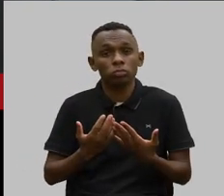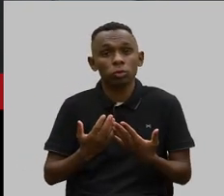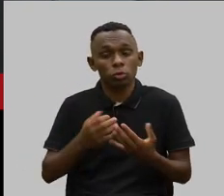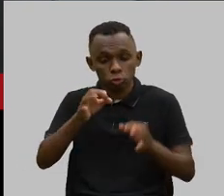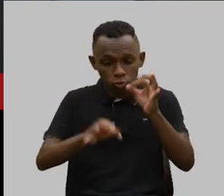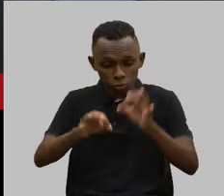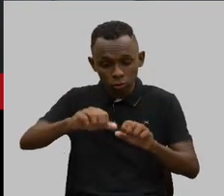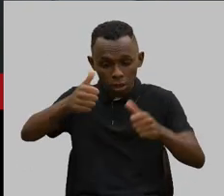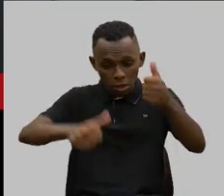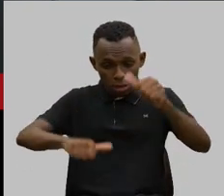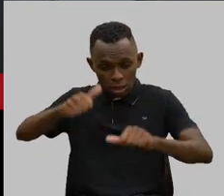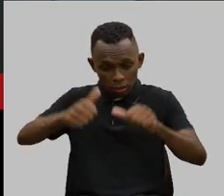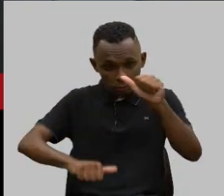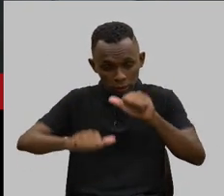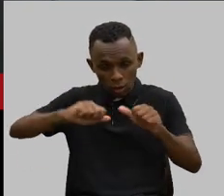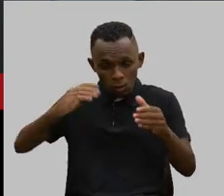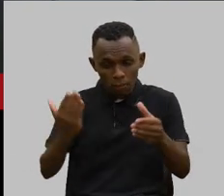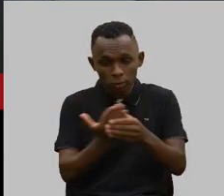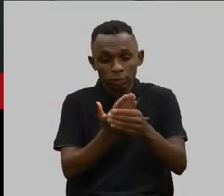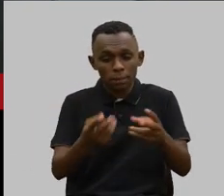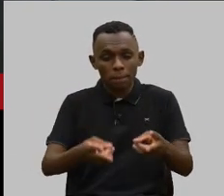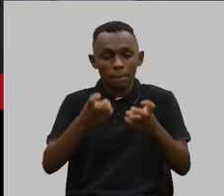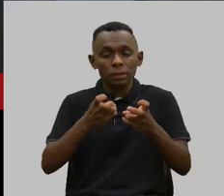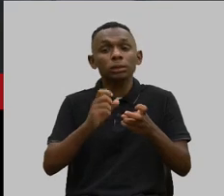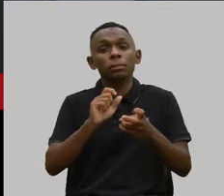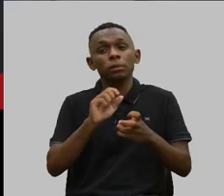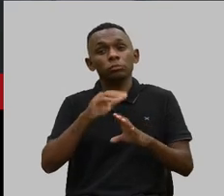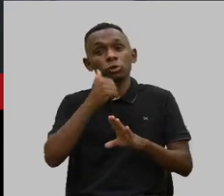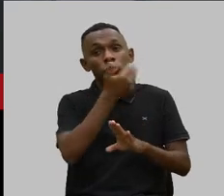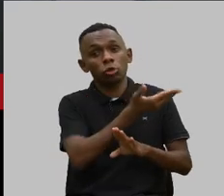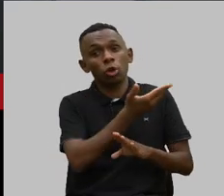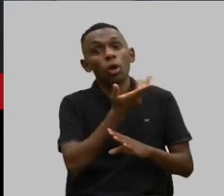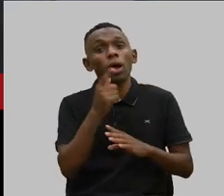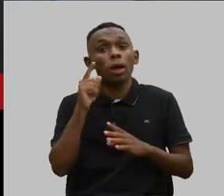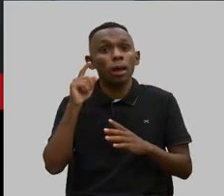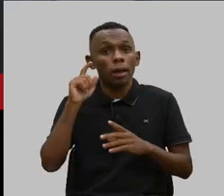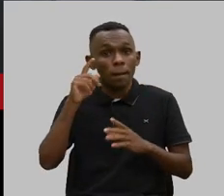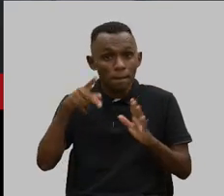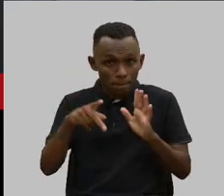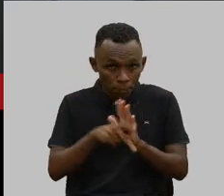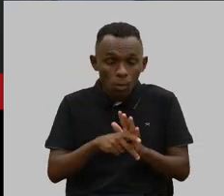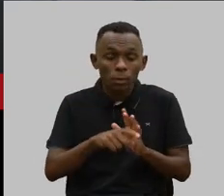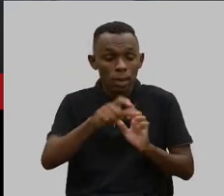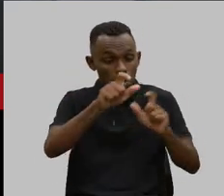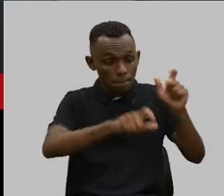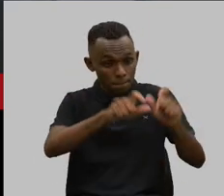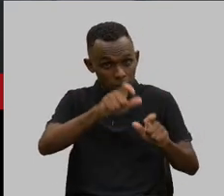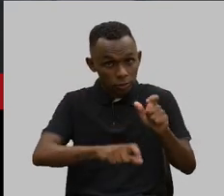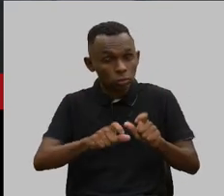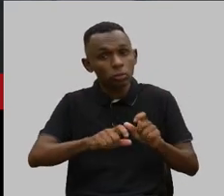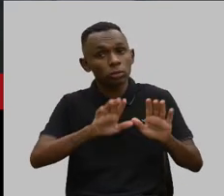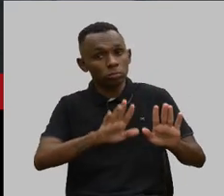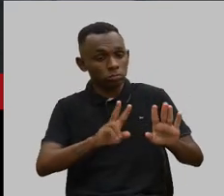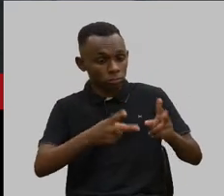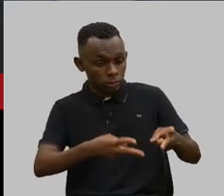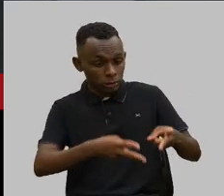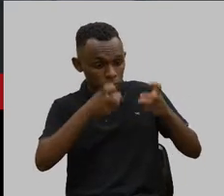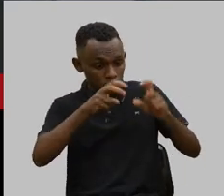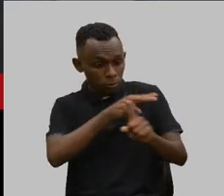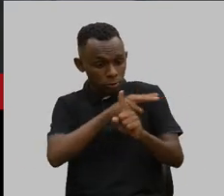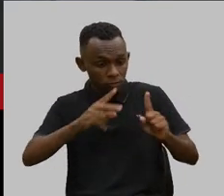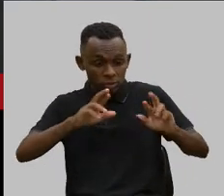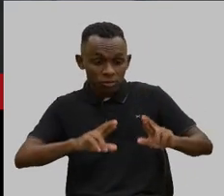perceber que quem está do lado de lá é um consumidor, já tem que olhar com um olhar muito atento.